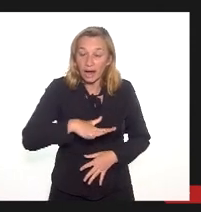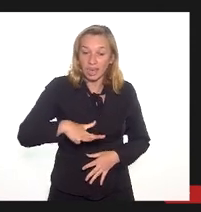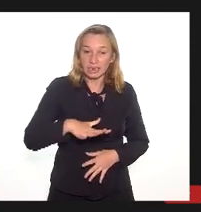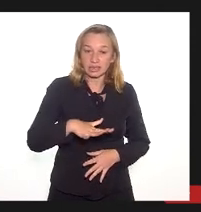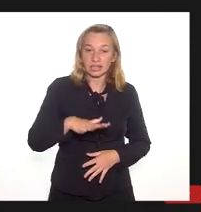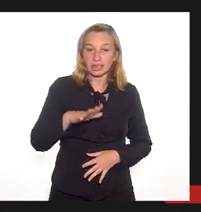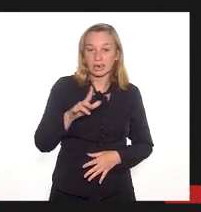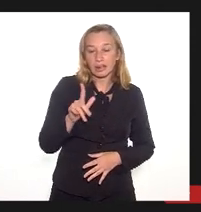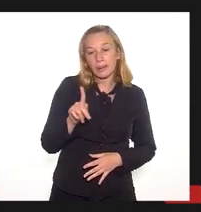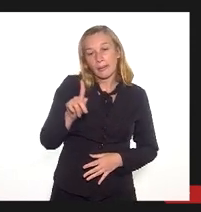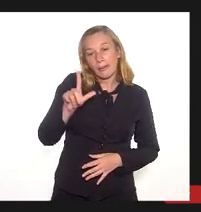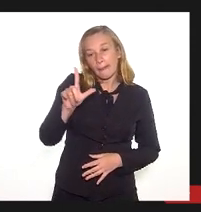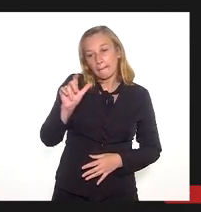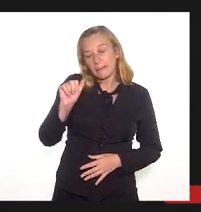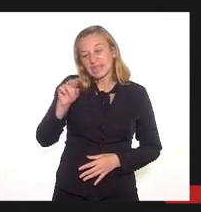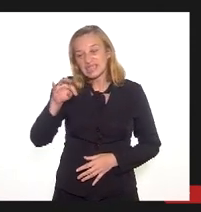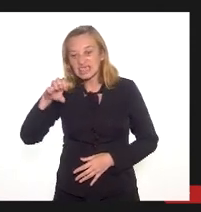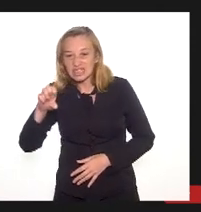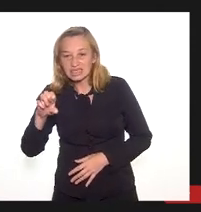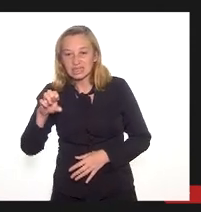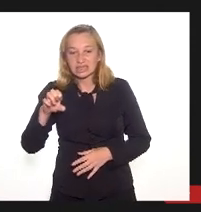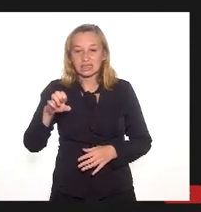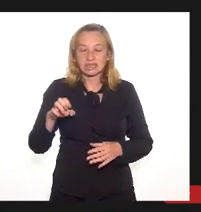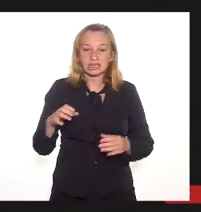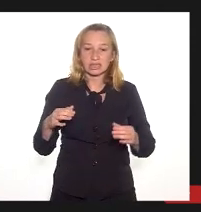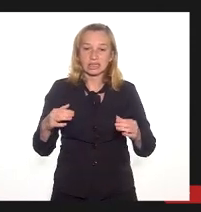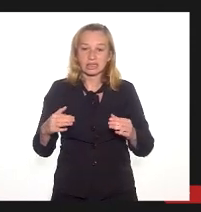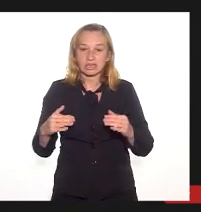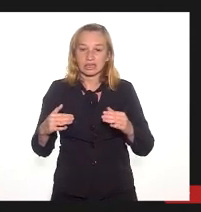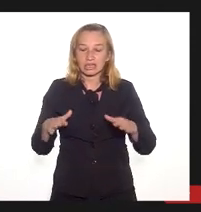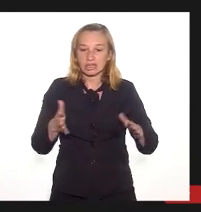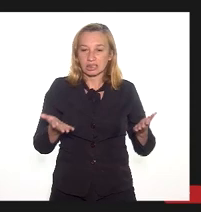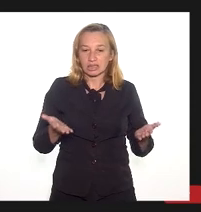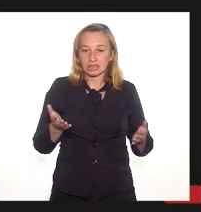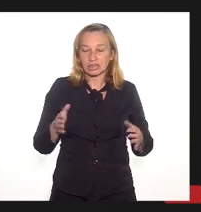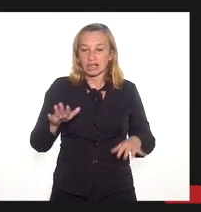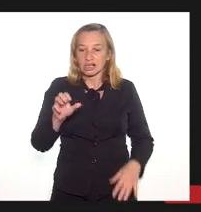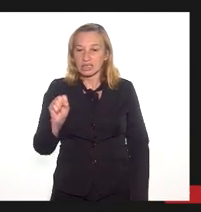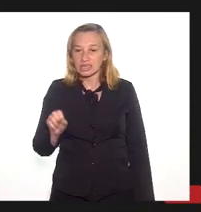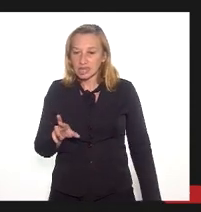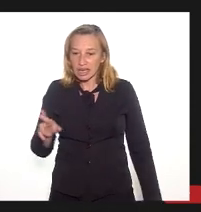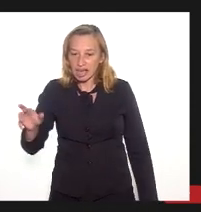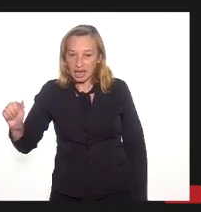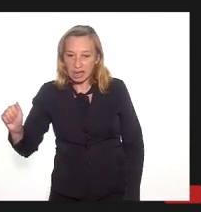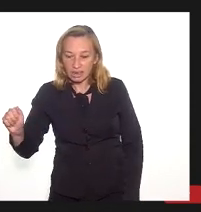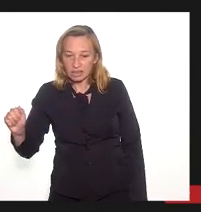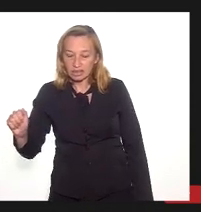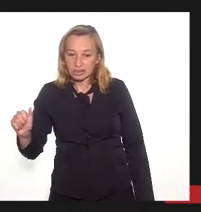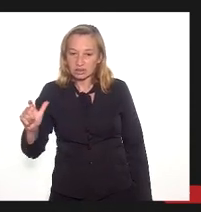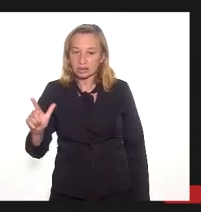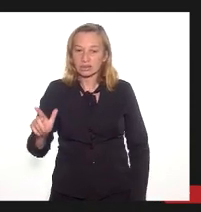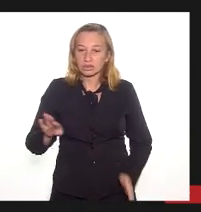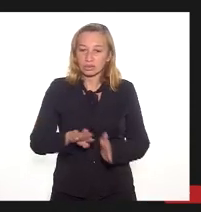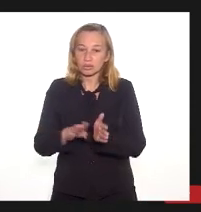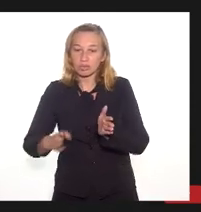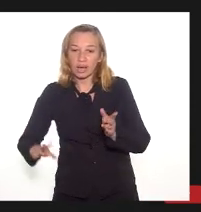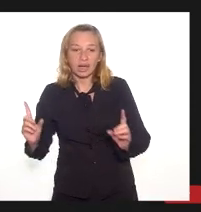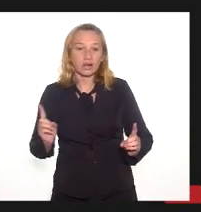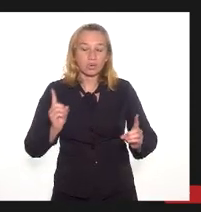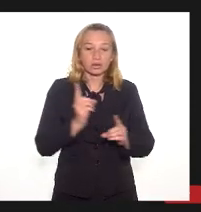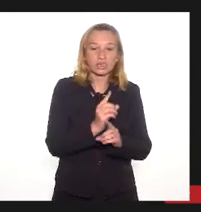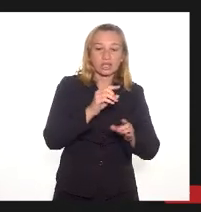de planície, situada entre a Serra do Mar e o maciço litorâneo. Na Serra do Mar, nós encontramos